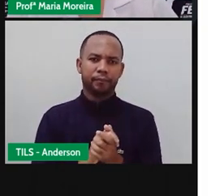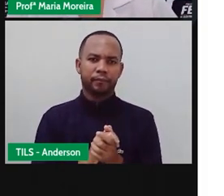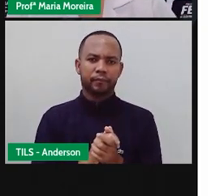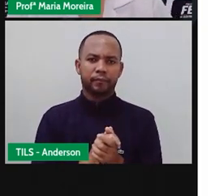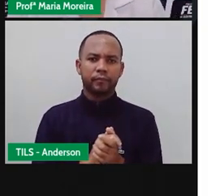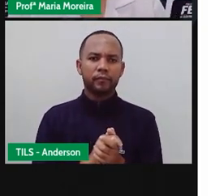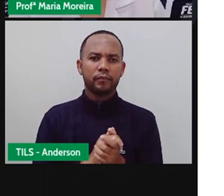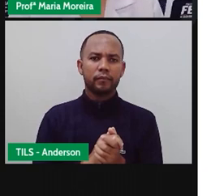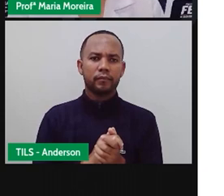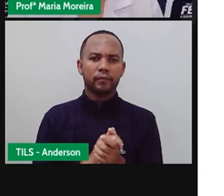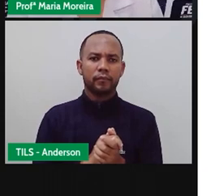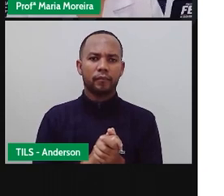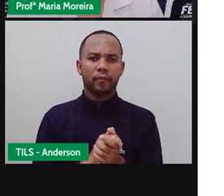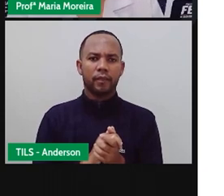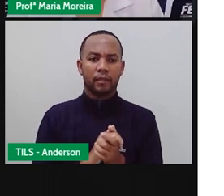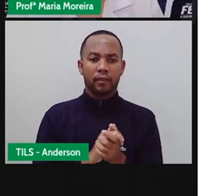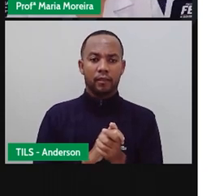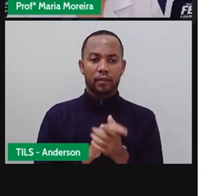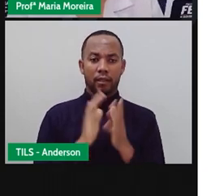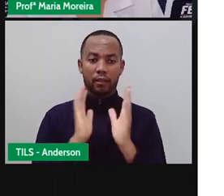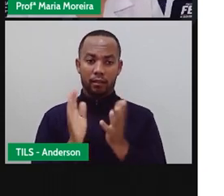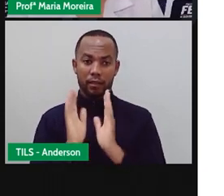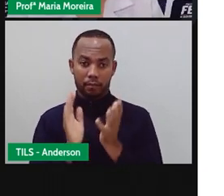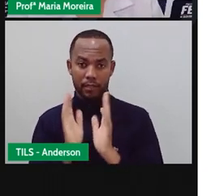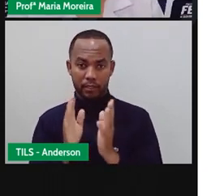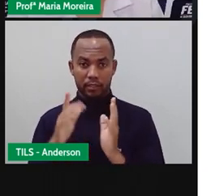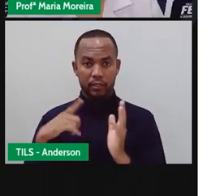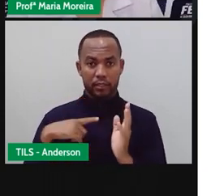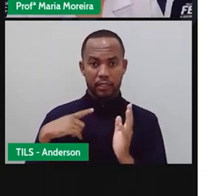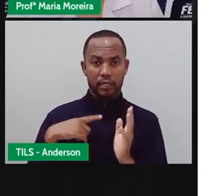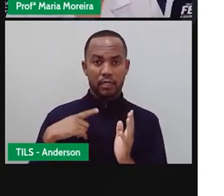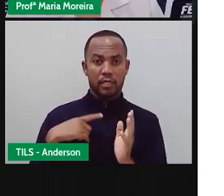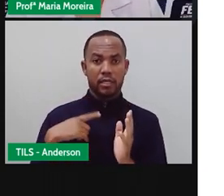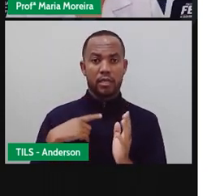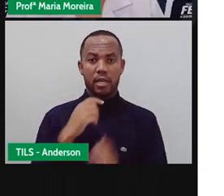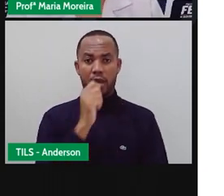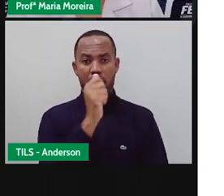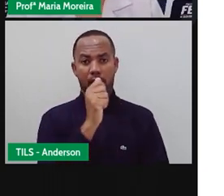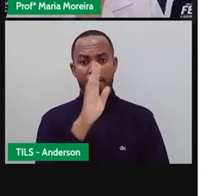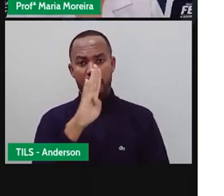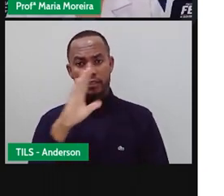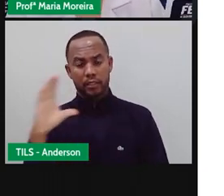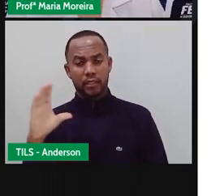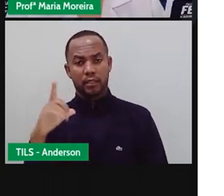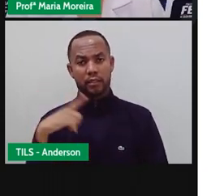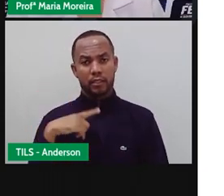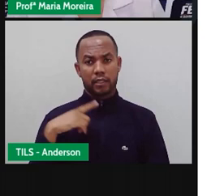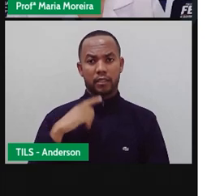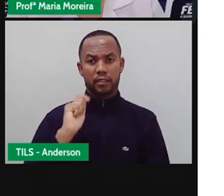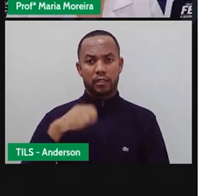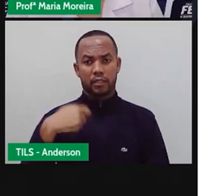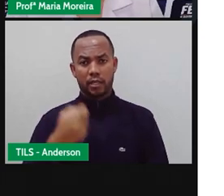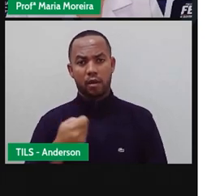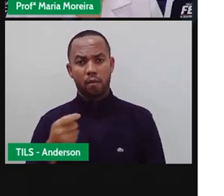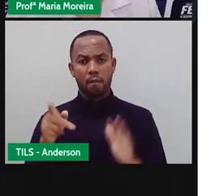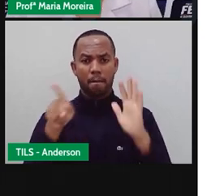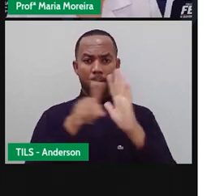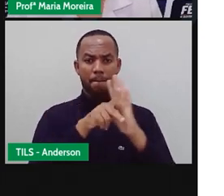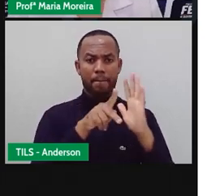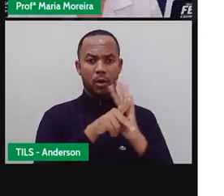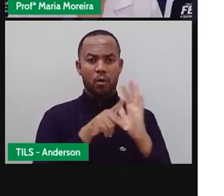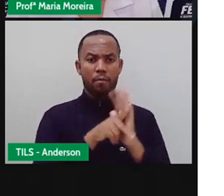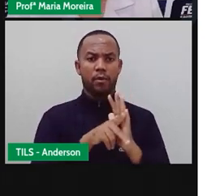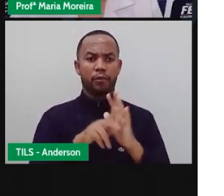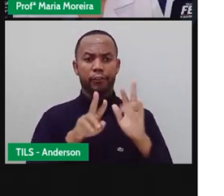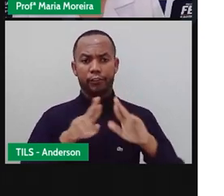Na linguagem Libras Cada letra do alfabeto Tem seu próprio Tem seu sinal próprio Desculpa Que é representado Com um movimento